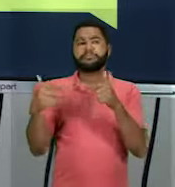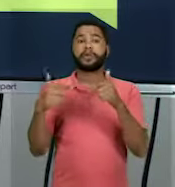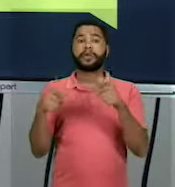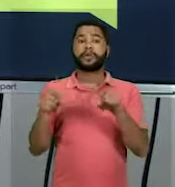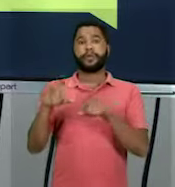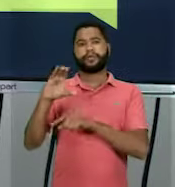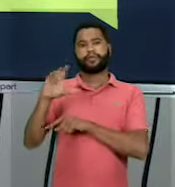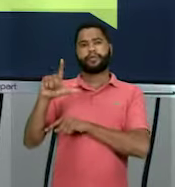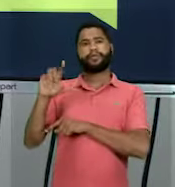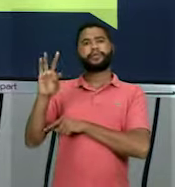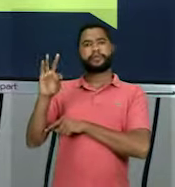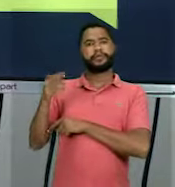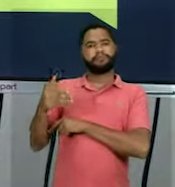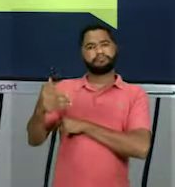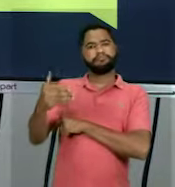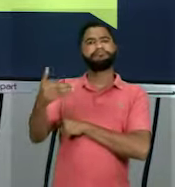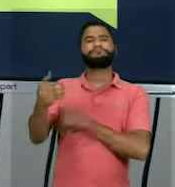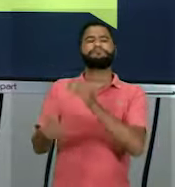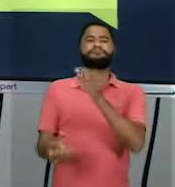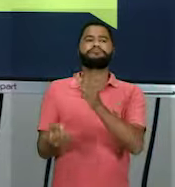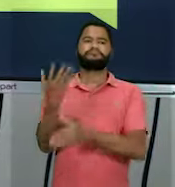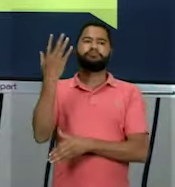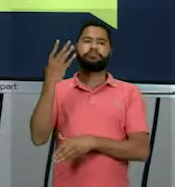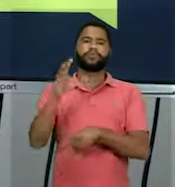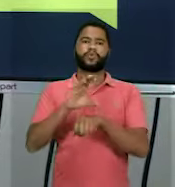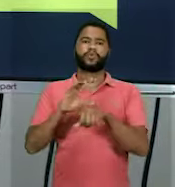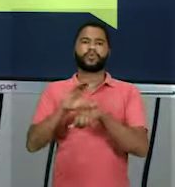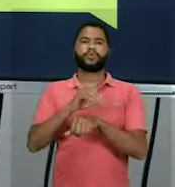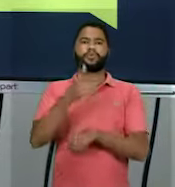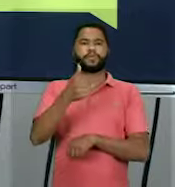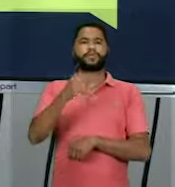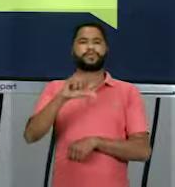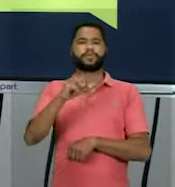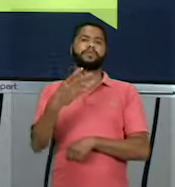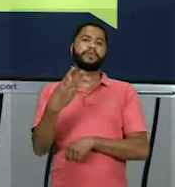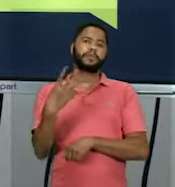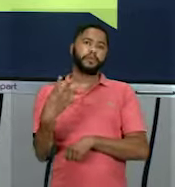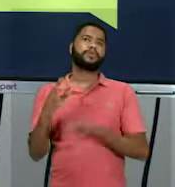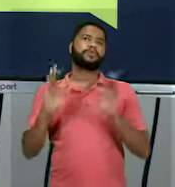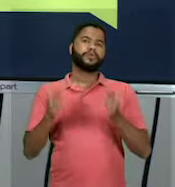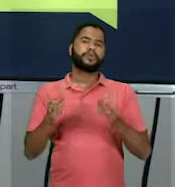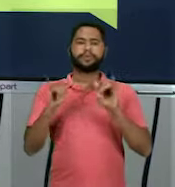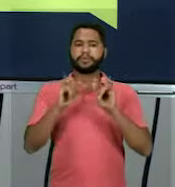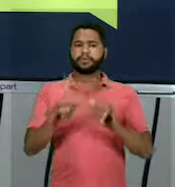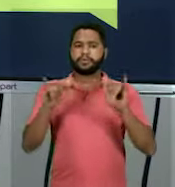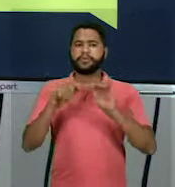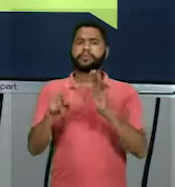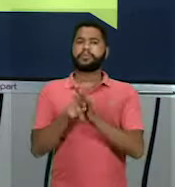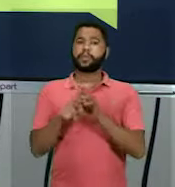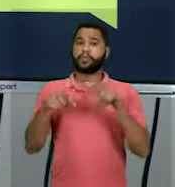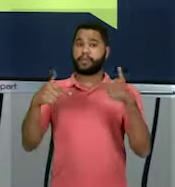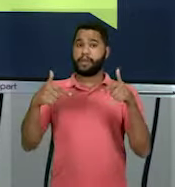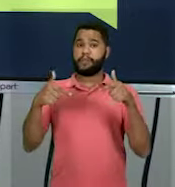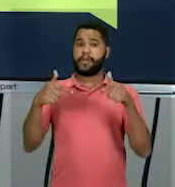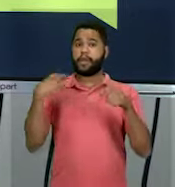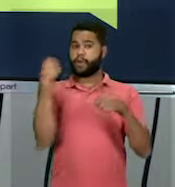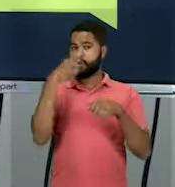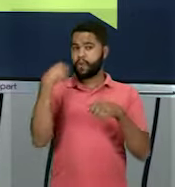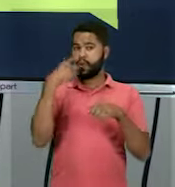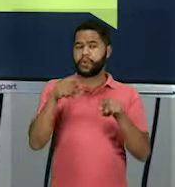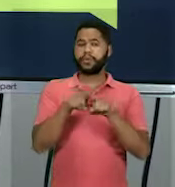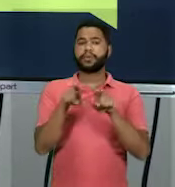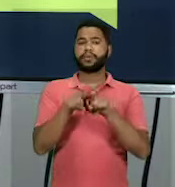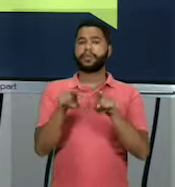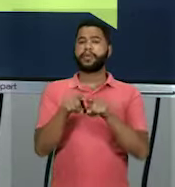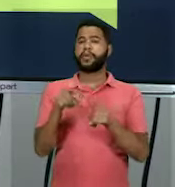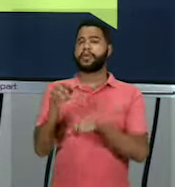CLT mais um pouco à frente, mas na constituição de 34 a gente tem já a informação da jornada de trabalho, as férias